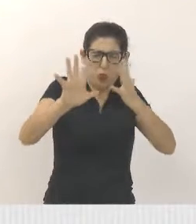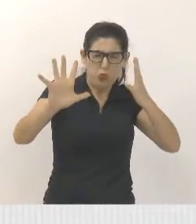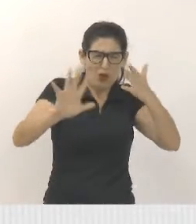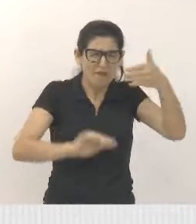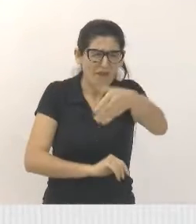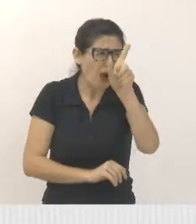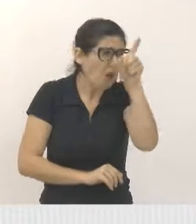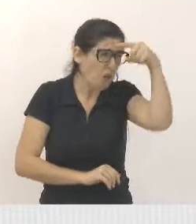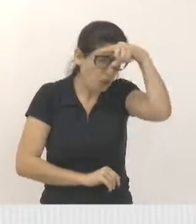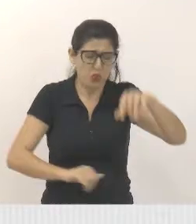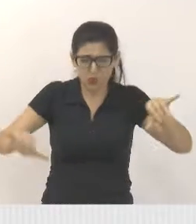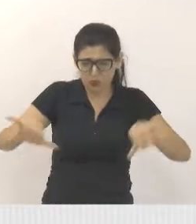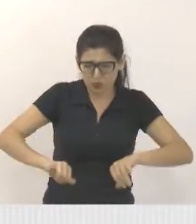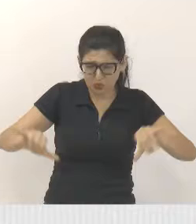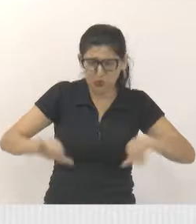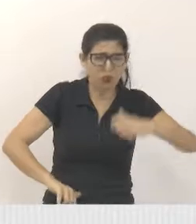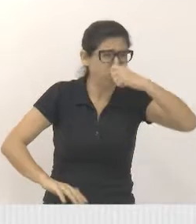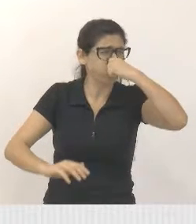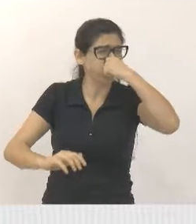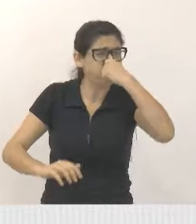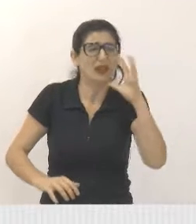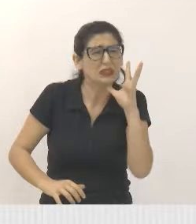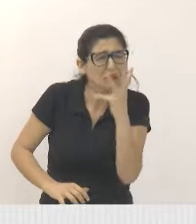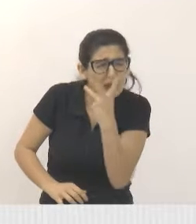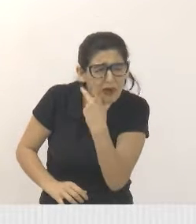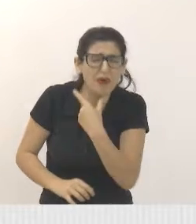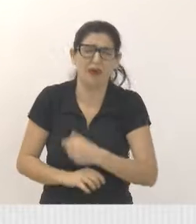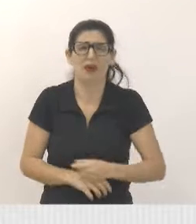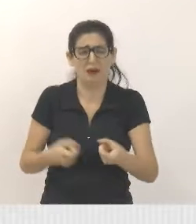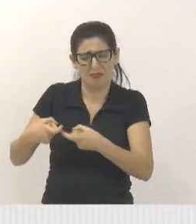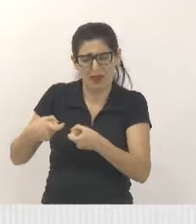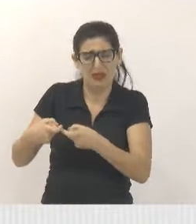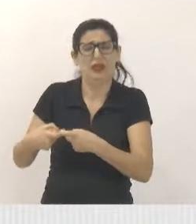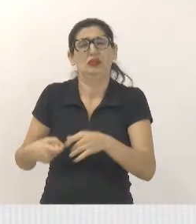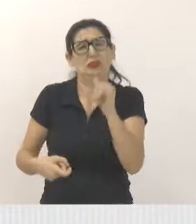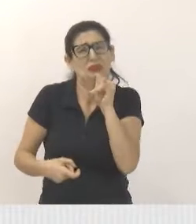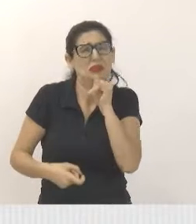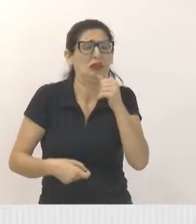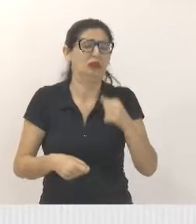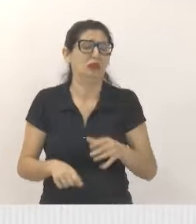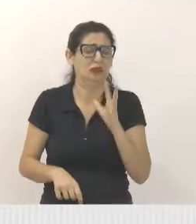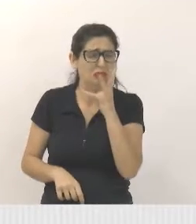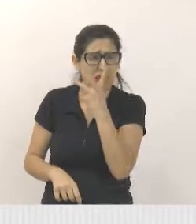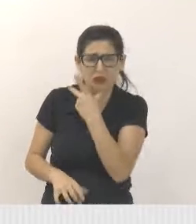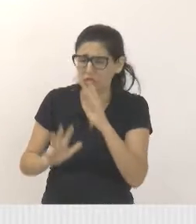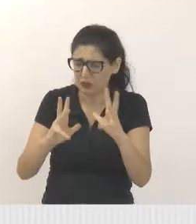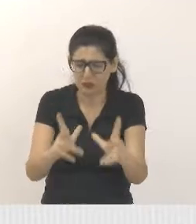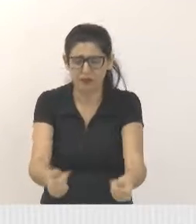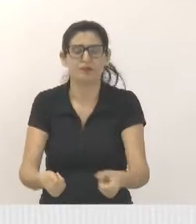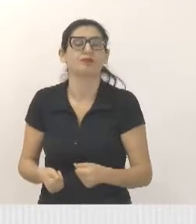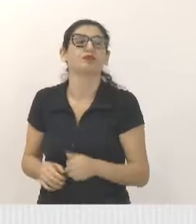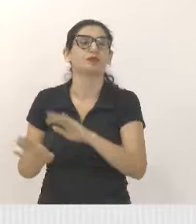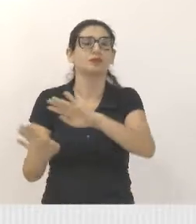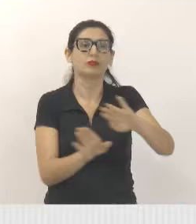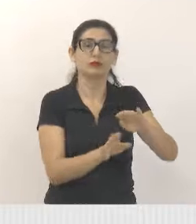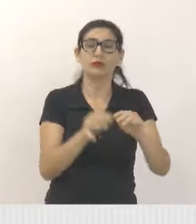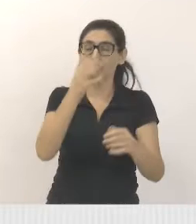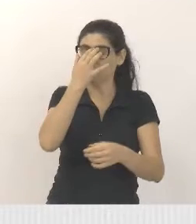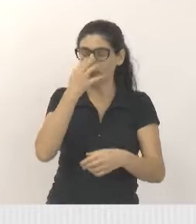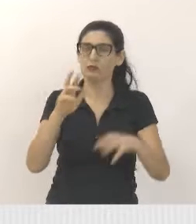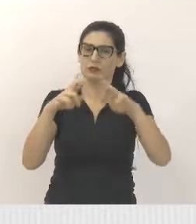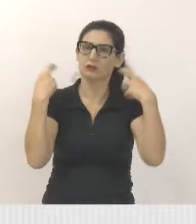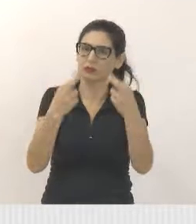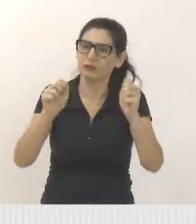apontar. A audiência é conclusão de tudo isso. O primeiro passo onde o cidadão está